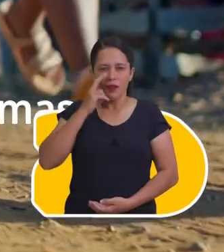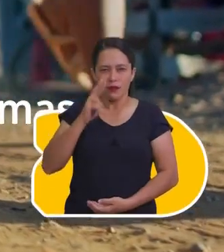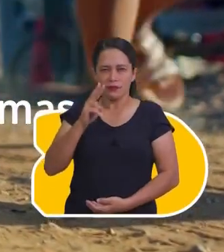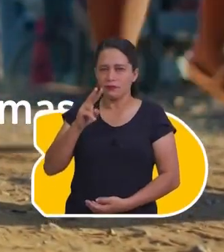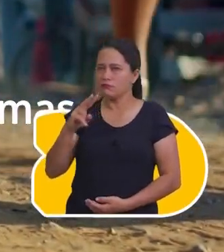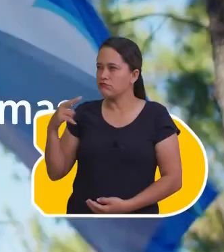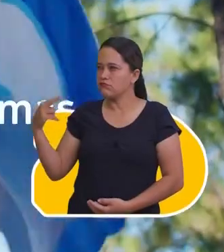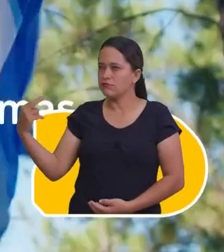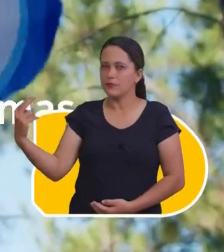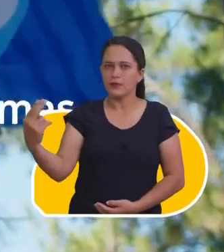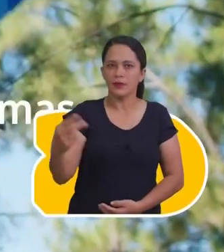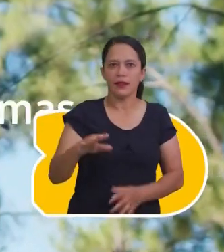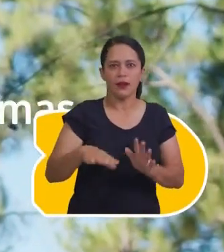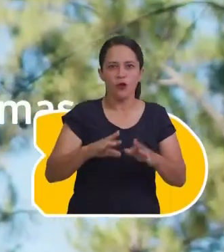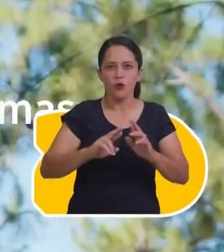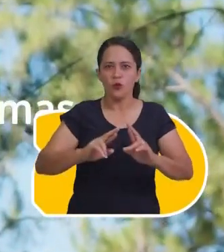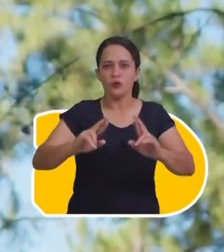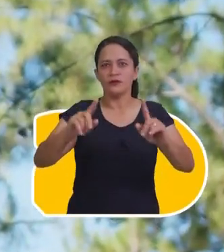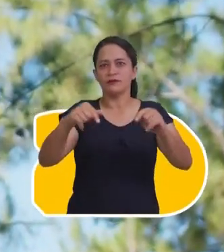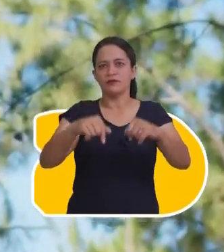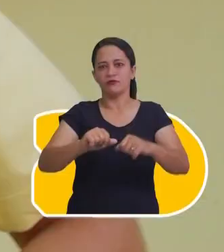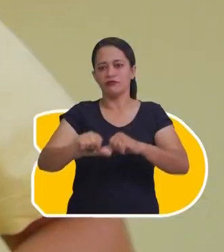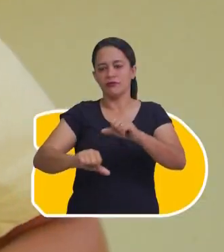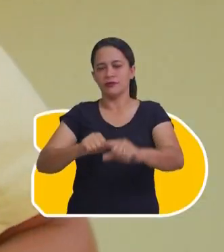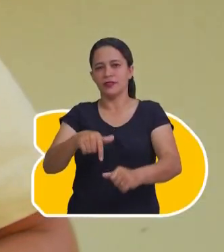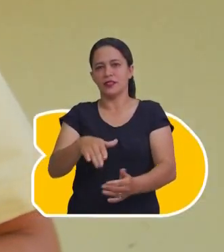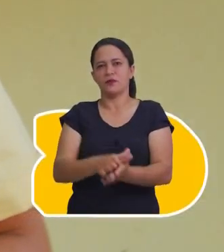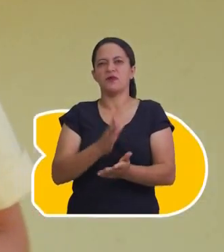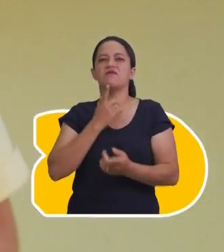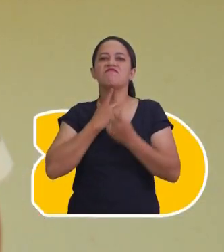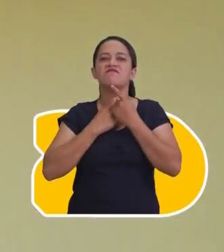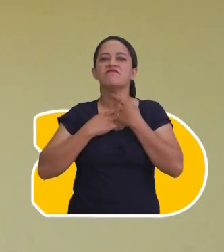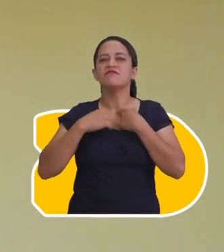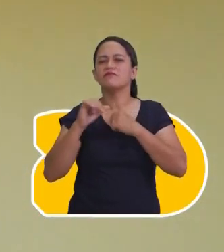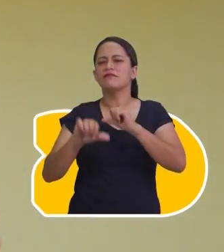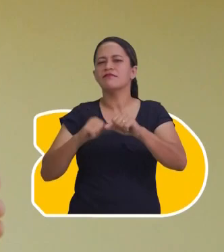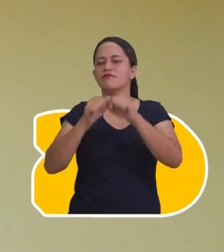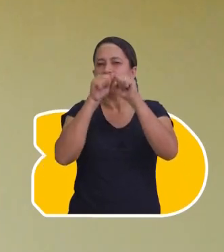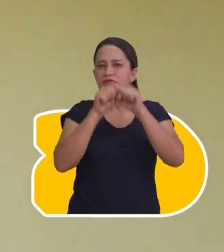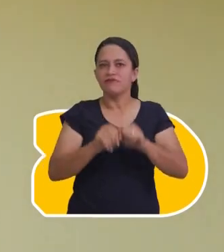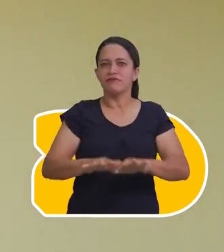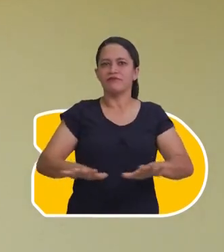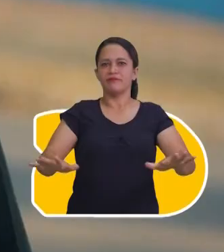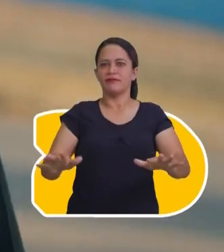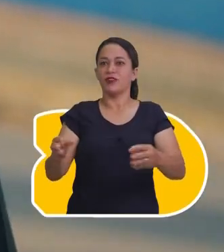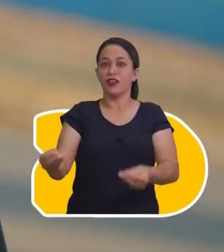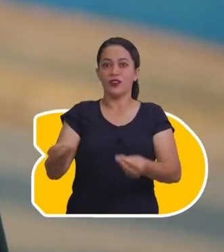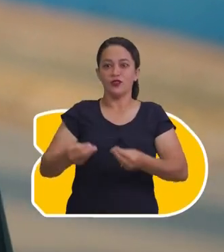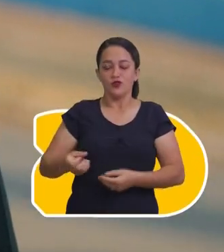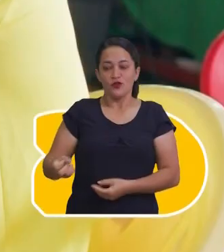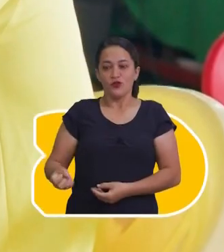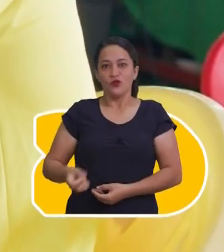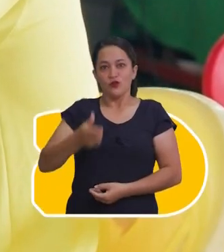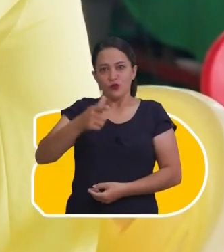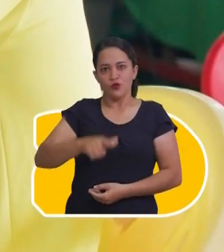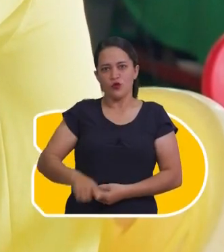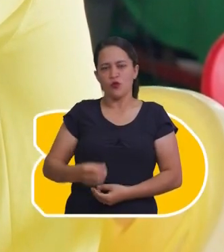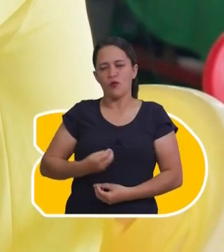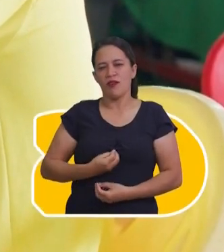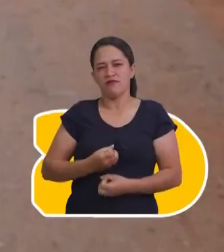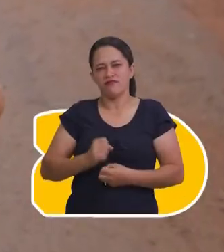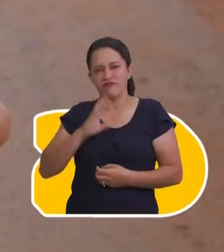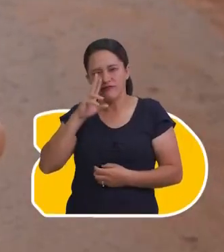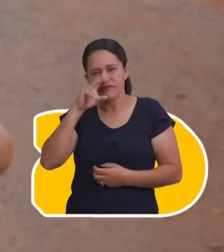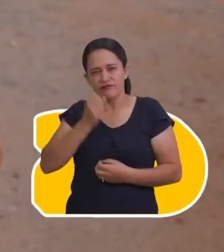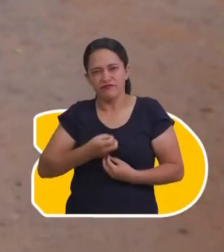Olha o seu valor. Algo está mudando em Palmas. É uma vontade de mudança que vem se espalhando, trazendo de novo uma força